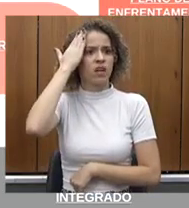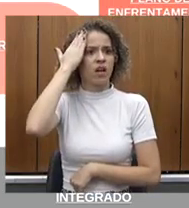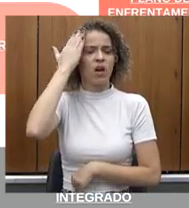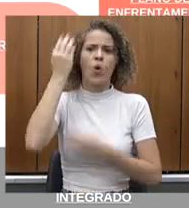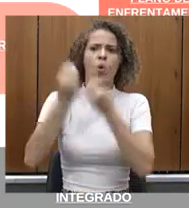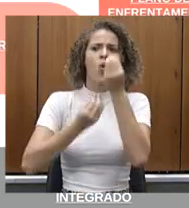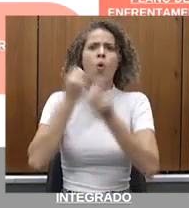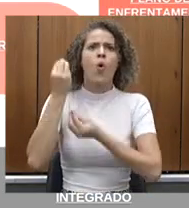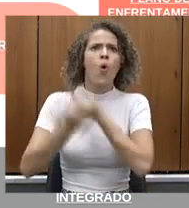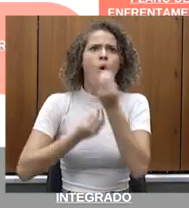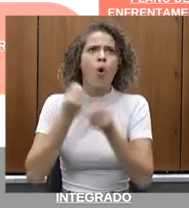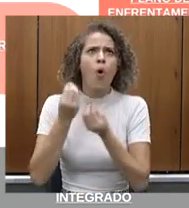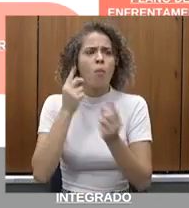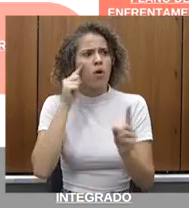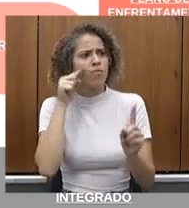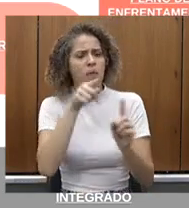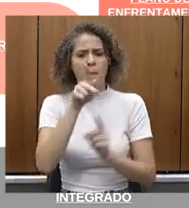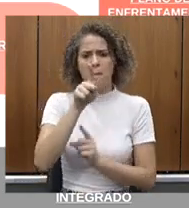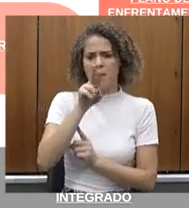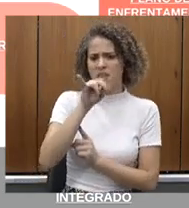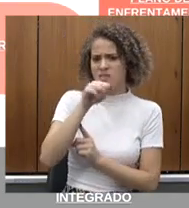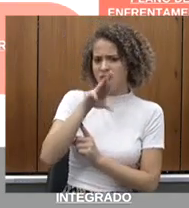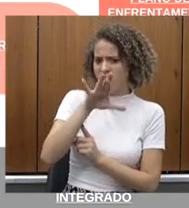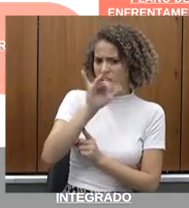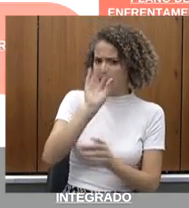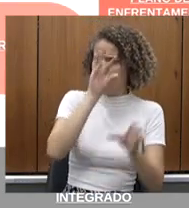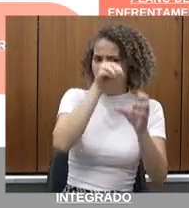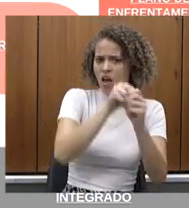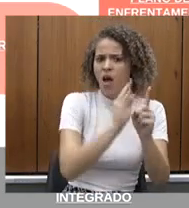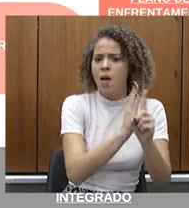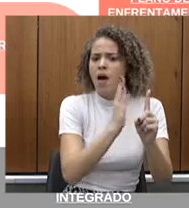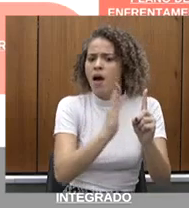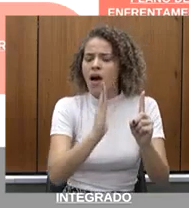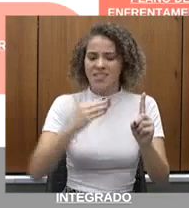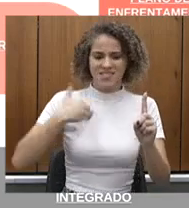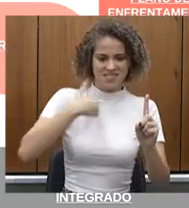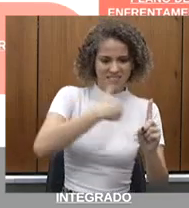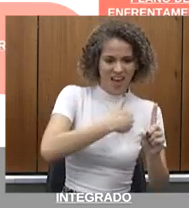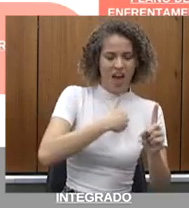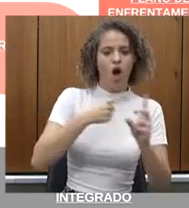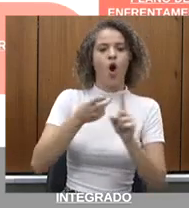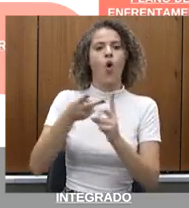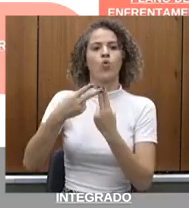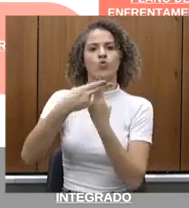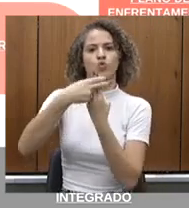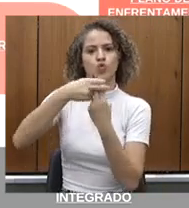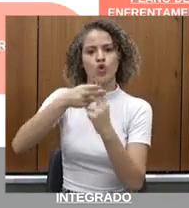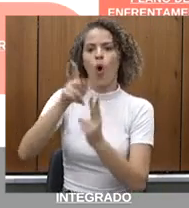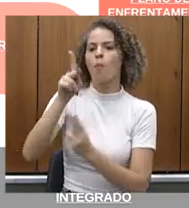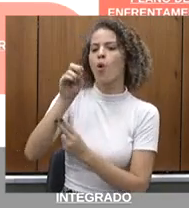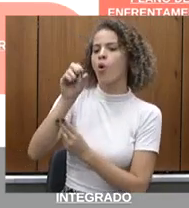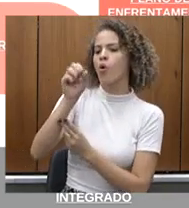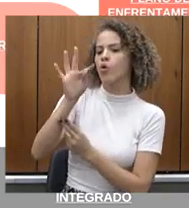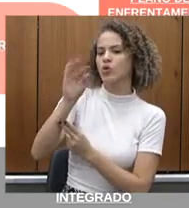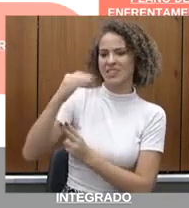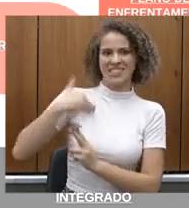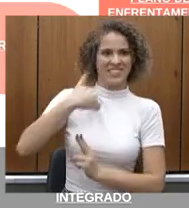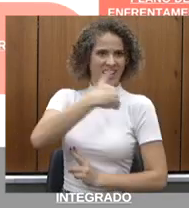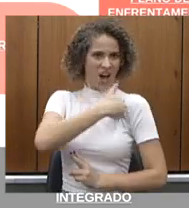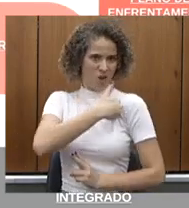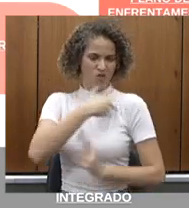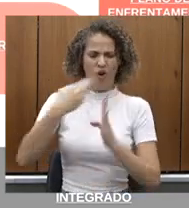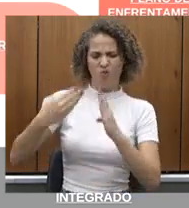terciária, atenção primária é lá a promoção e prevenção da saúde, lá no posto de saúde como um todo, atenção secundária é o